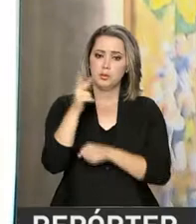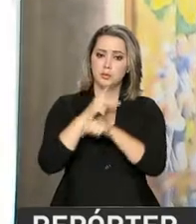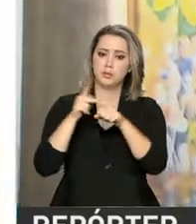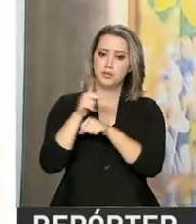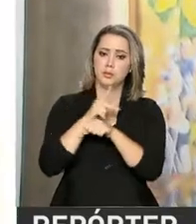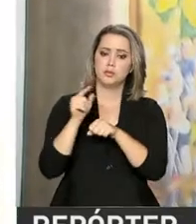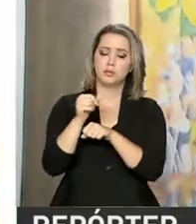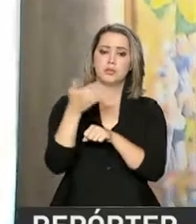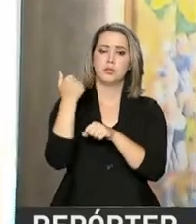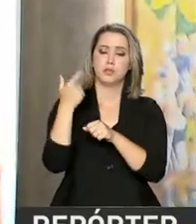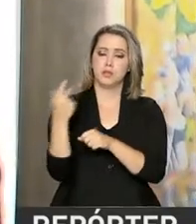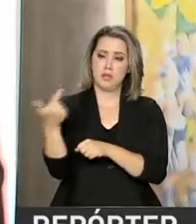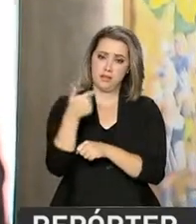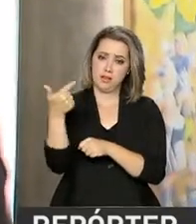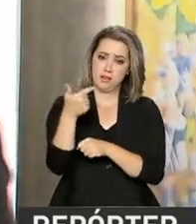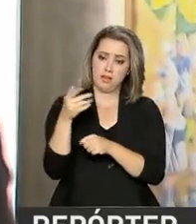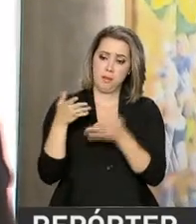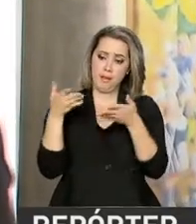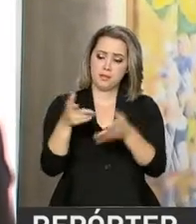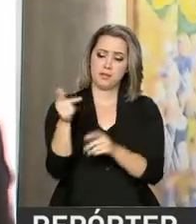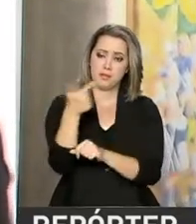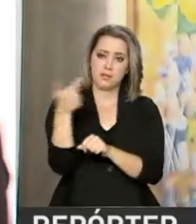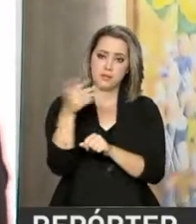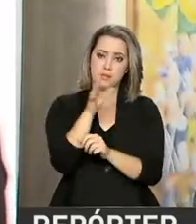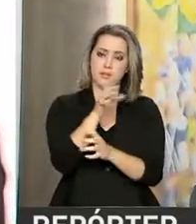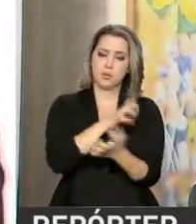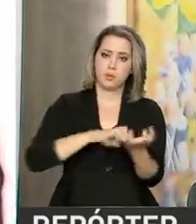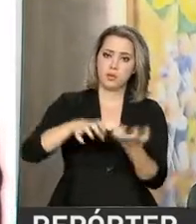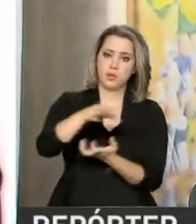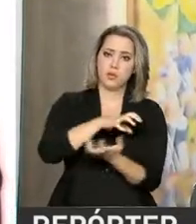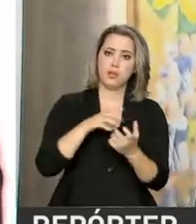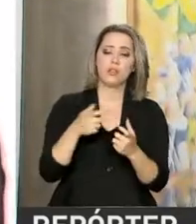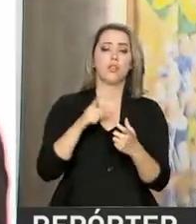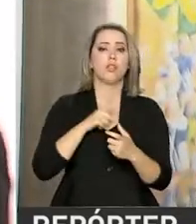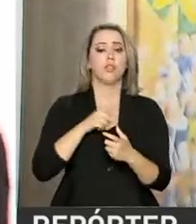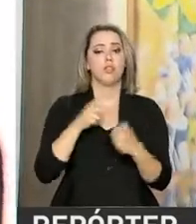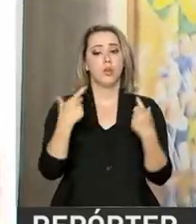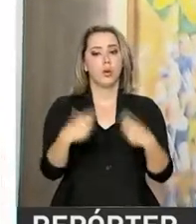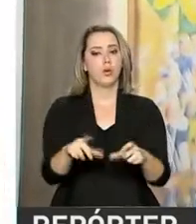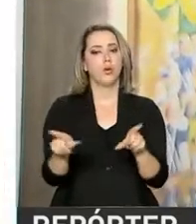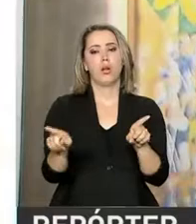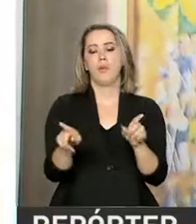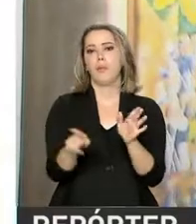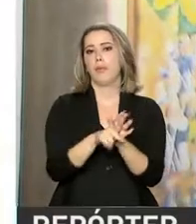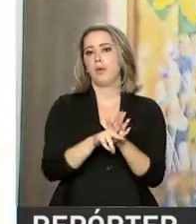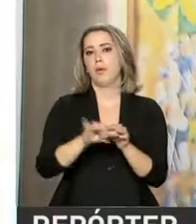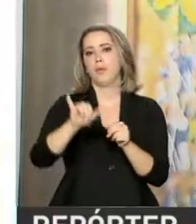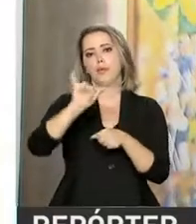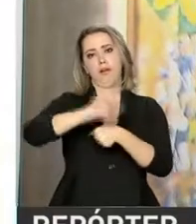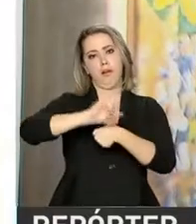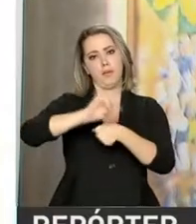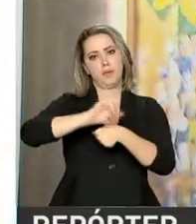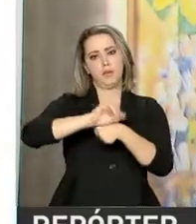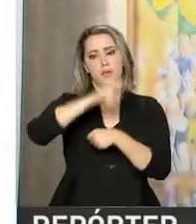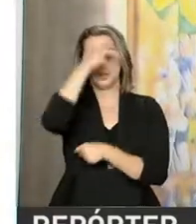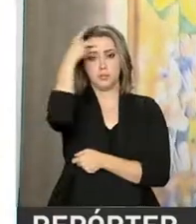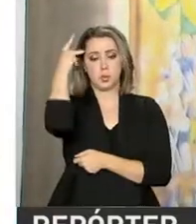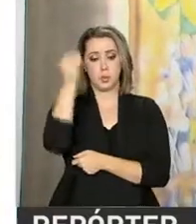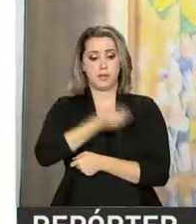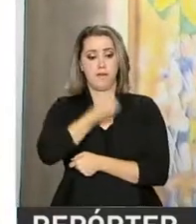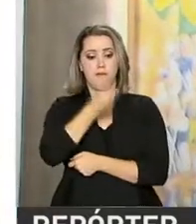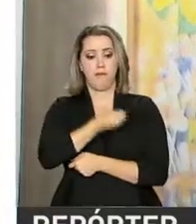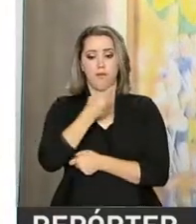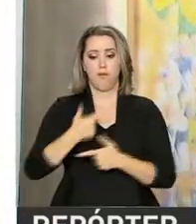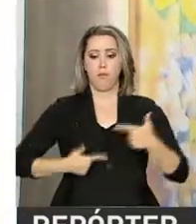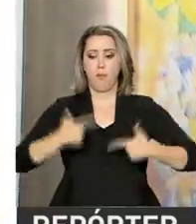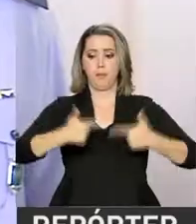o nazifascismo e pela paz, pela liberdade e pela democracia, deixa de ter um memorial na sua capital, daqueles que lutaram e dos que vivos permanecem